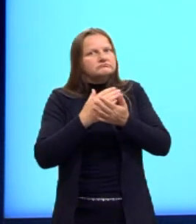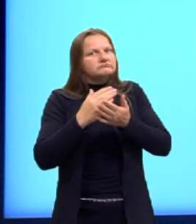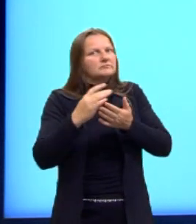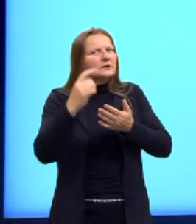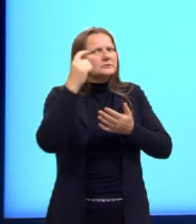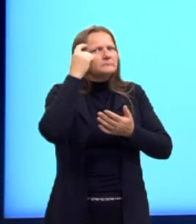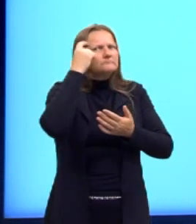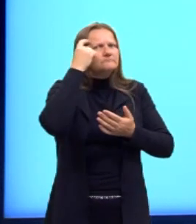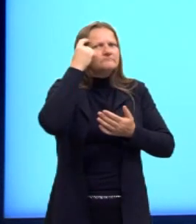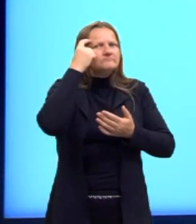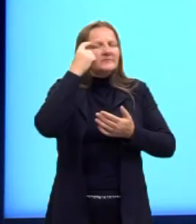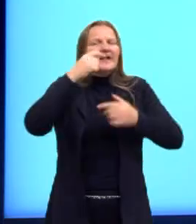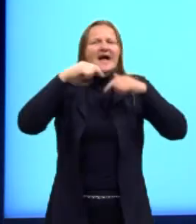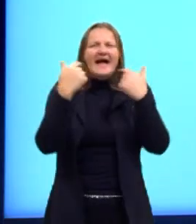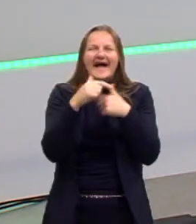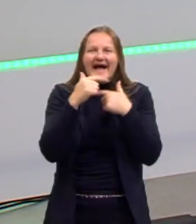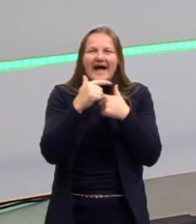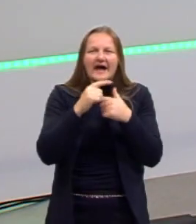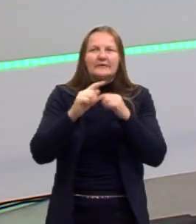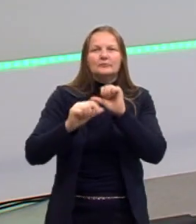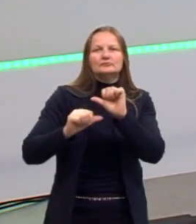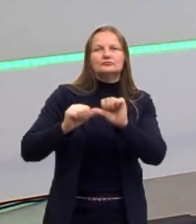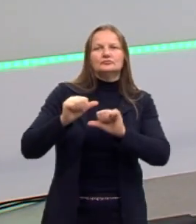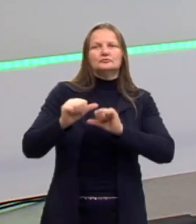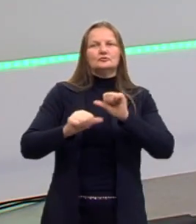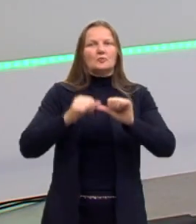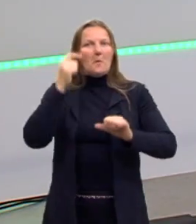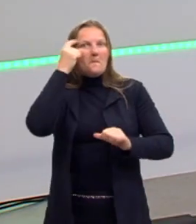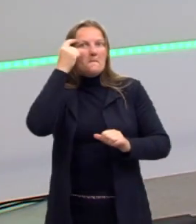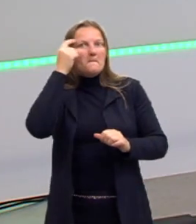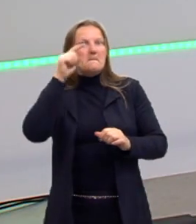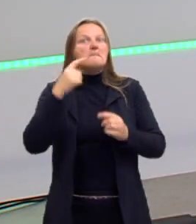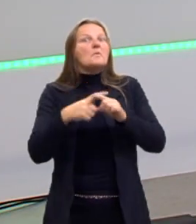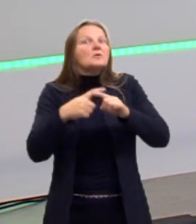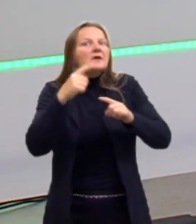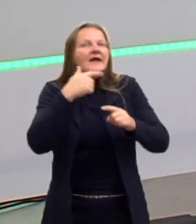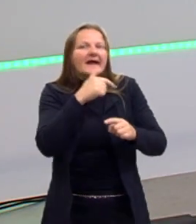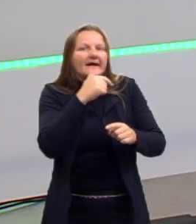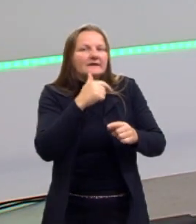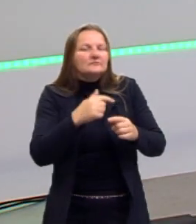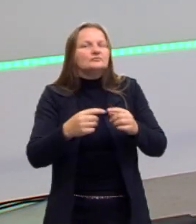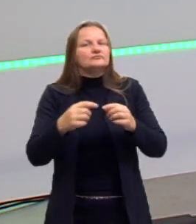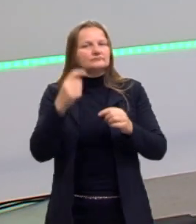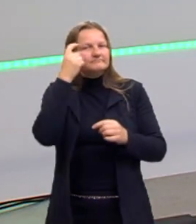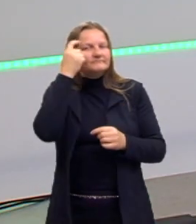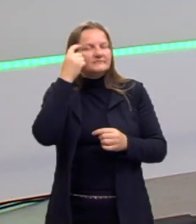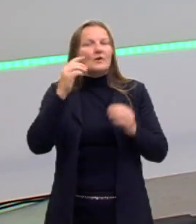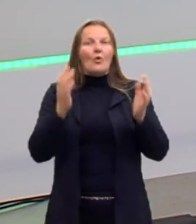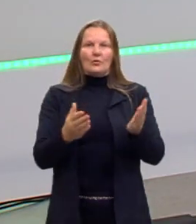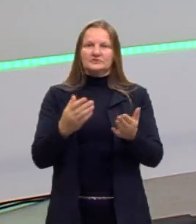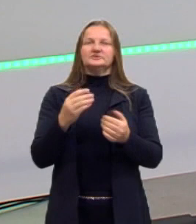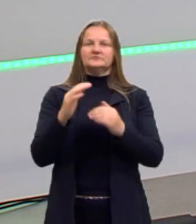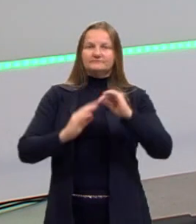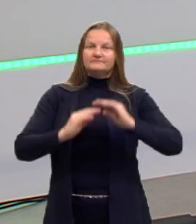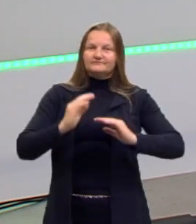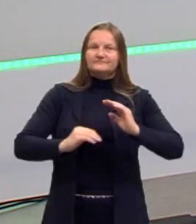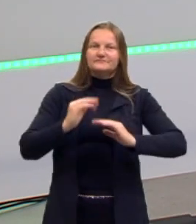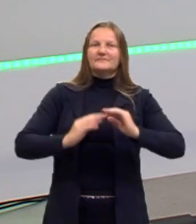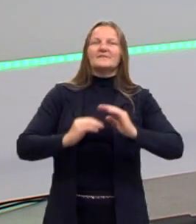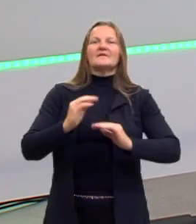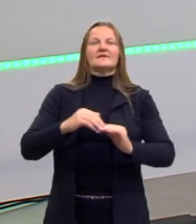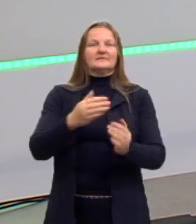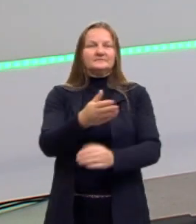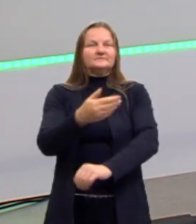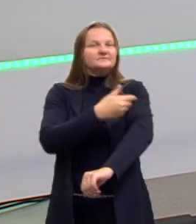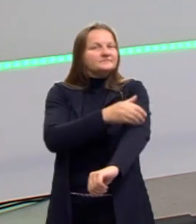questionar por que estamos rindo. E é isso que a gente vai fazer hoje. A gente já sabe que